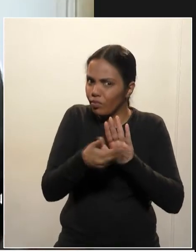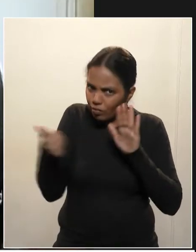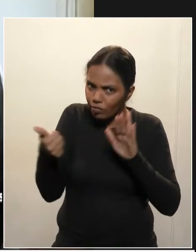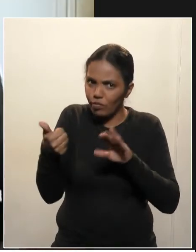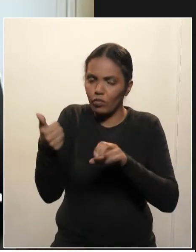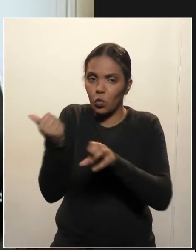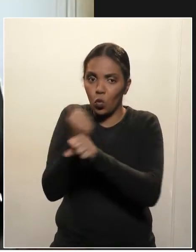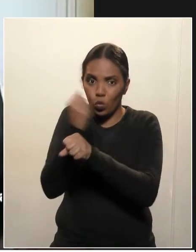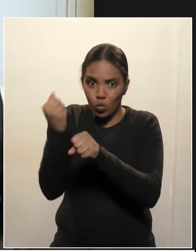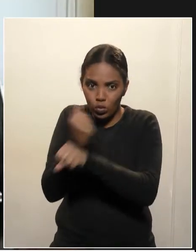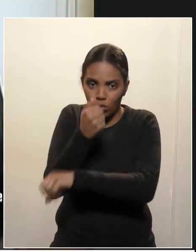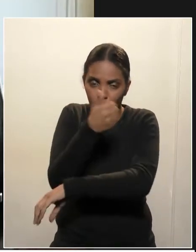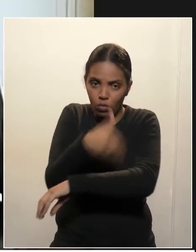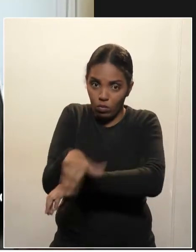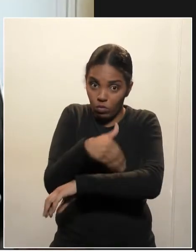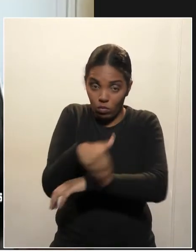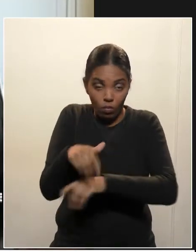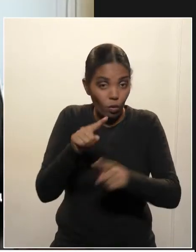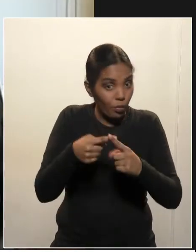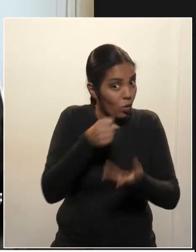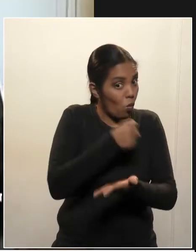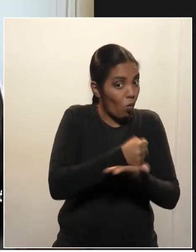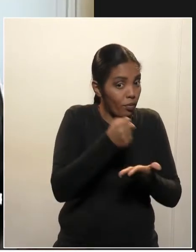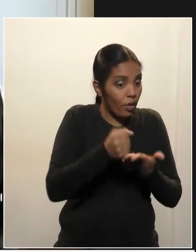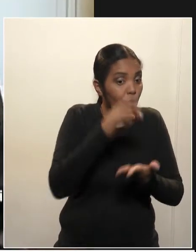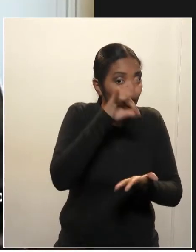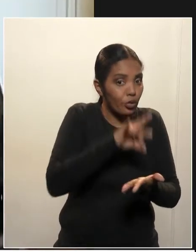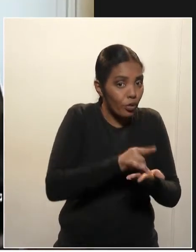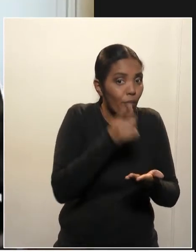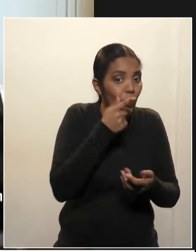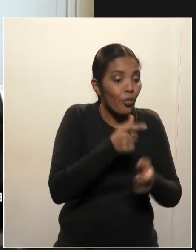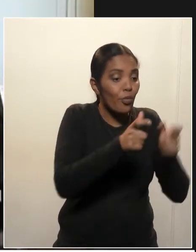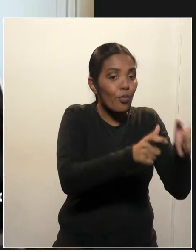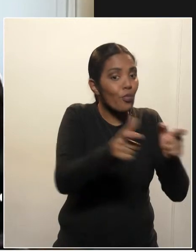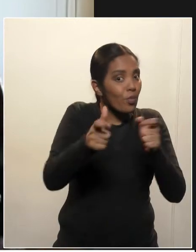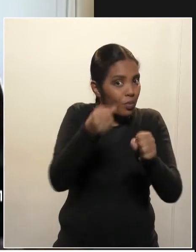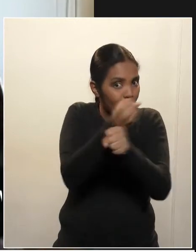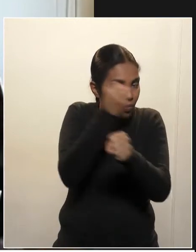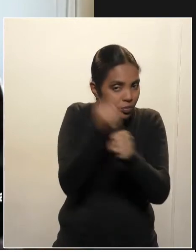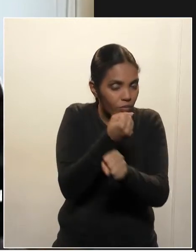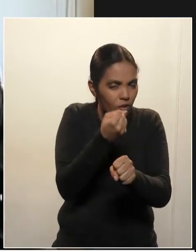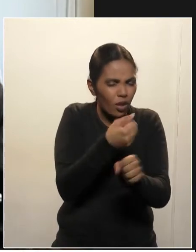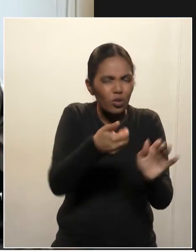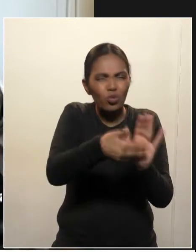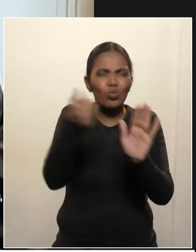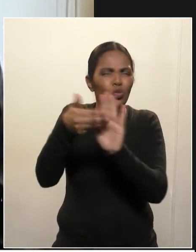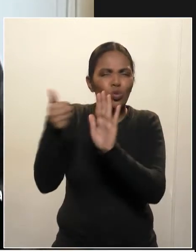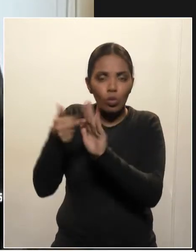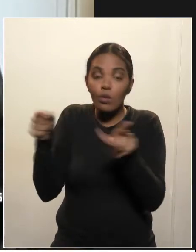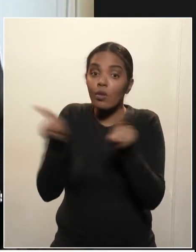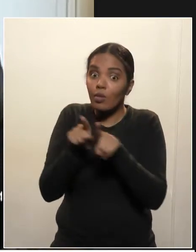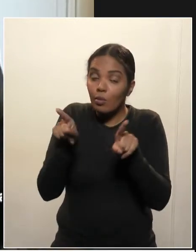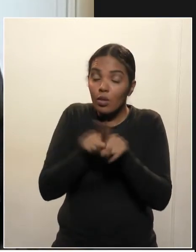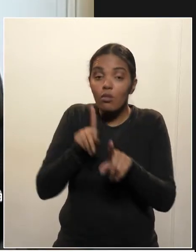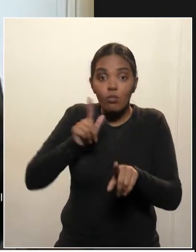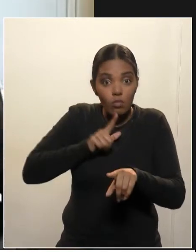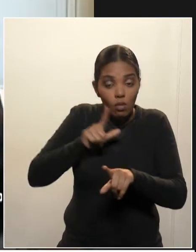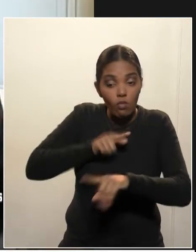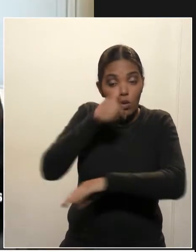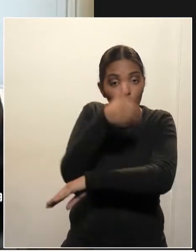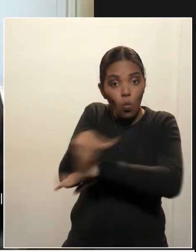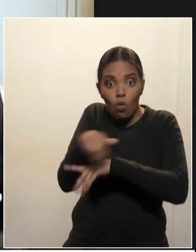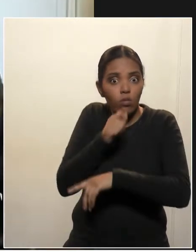obras que estavam no contrato original e as obras que restaram, ele passou para o final do